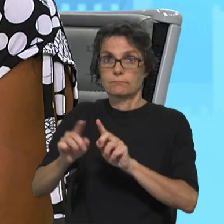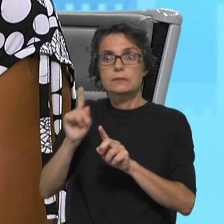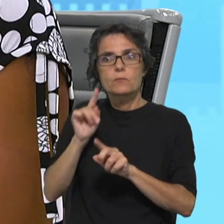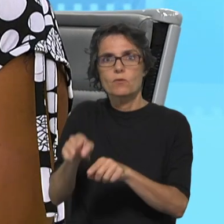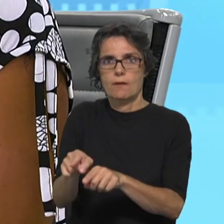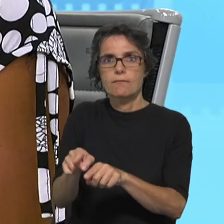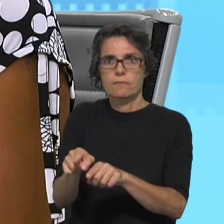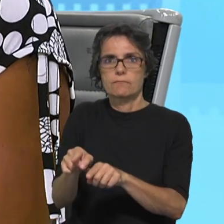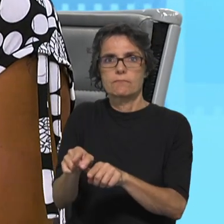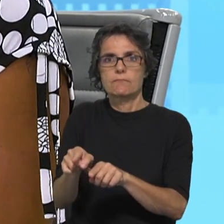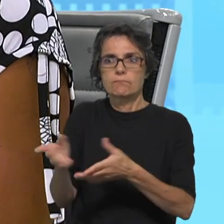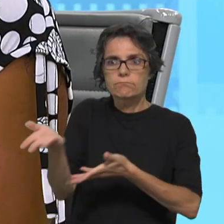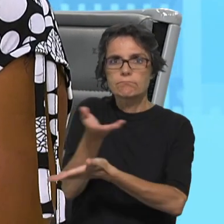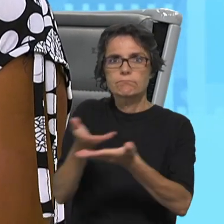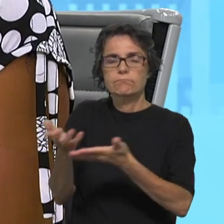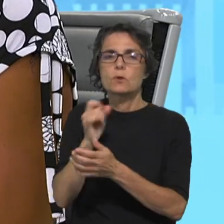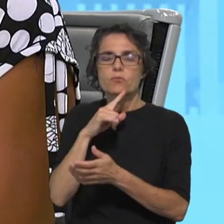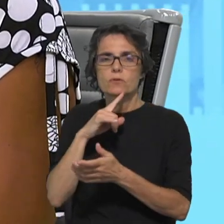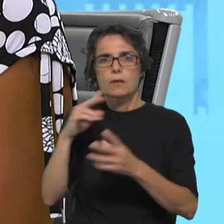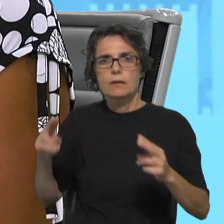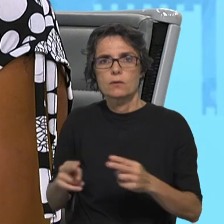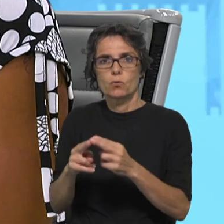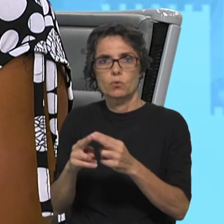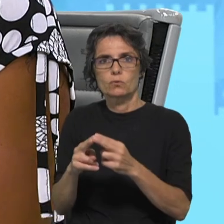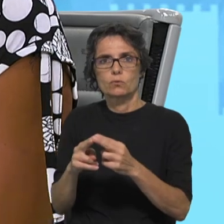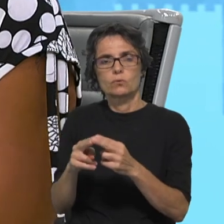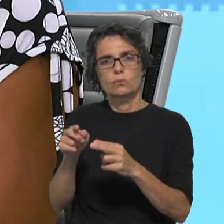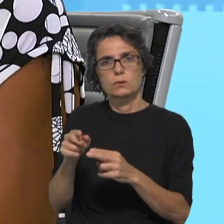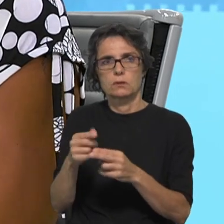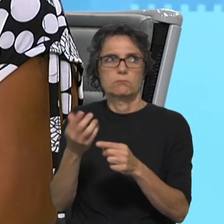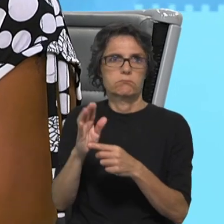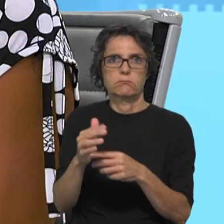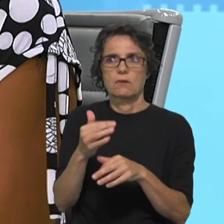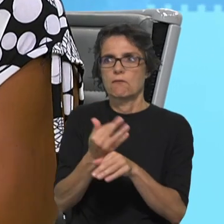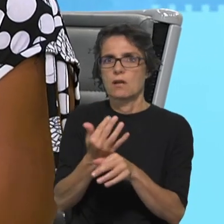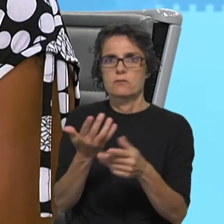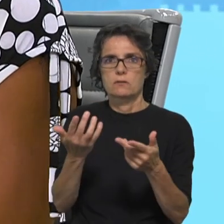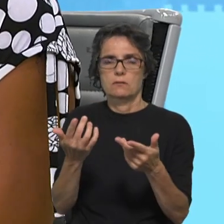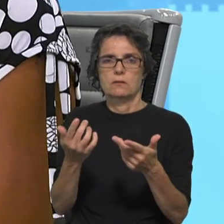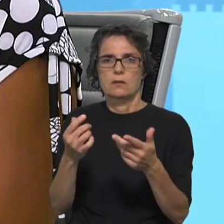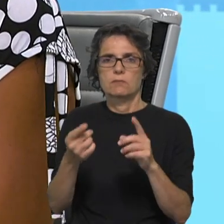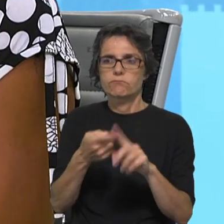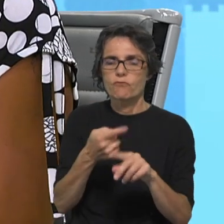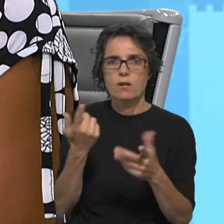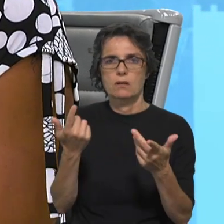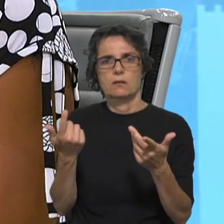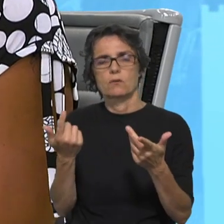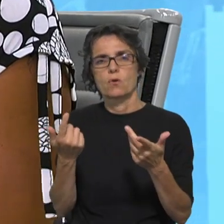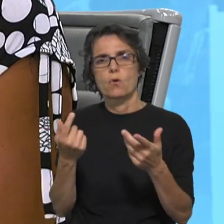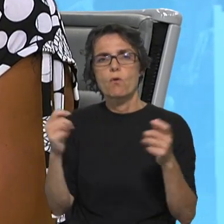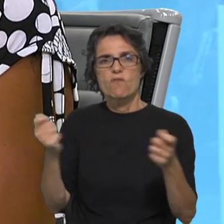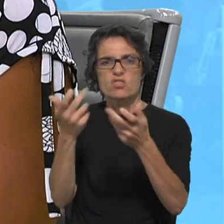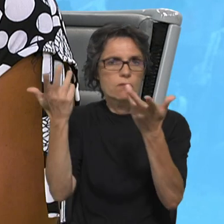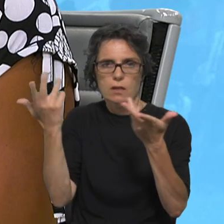haver momentos de encontro, sejam em festividades, sejam em feiras, em festivais que se criem para